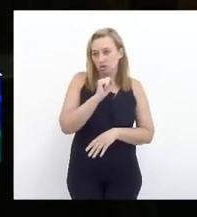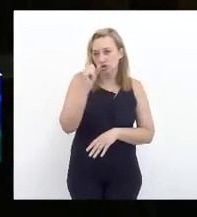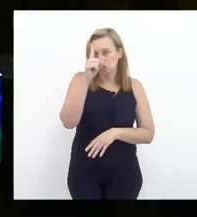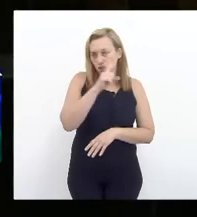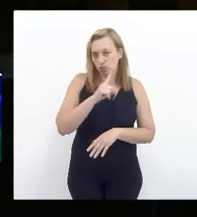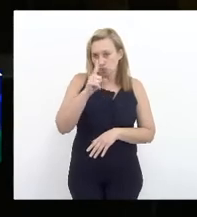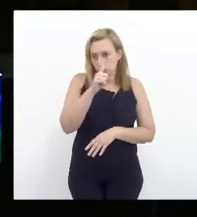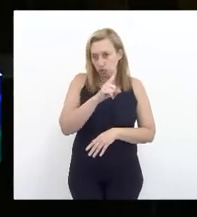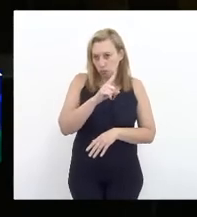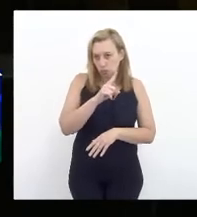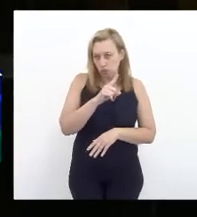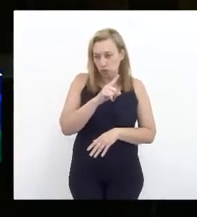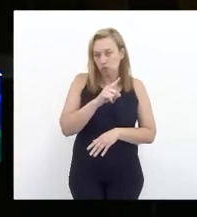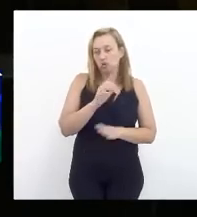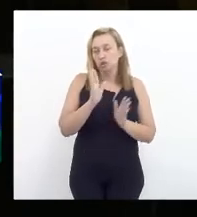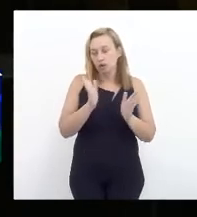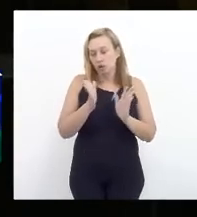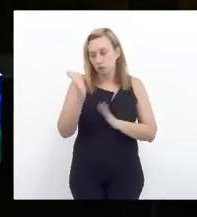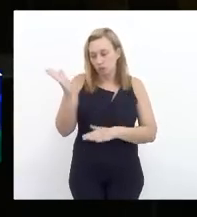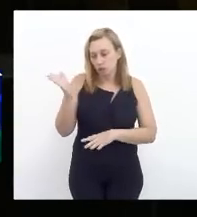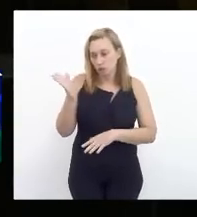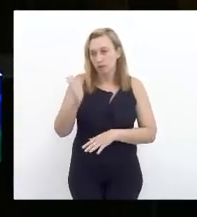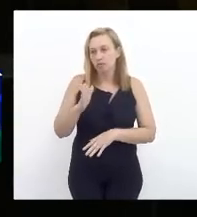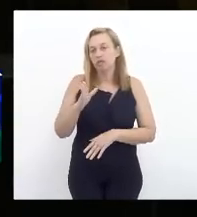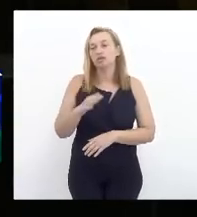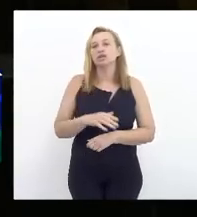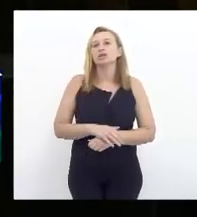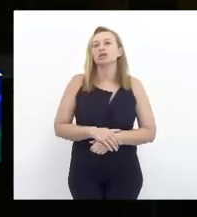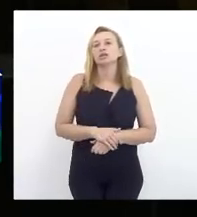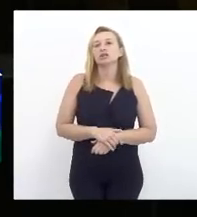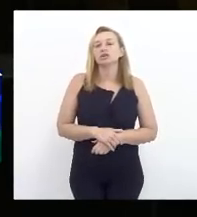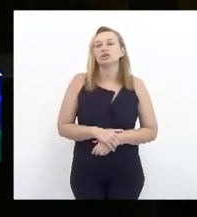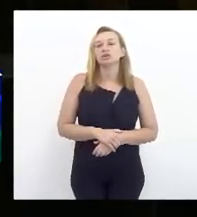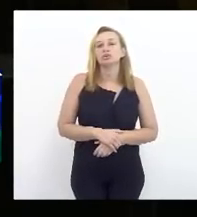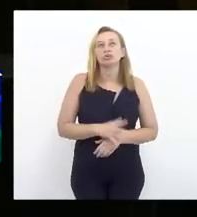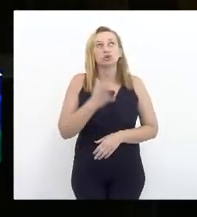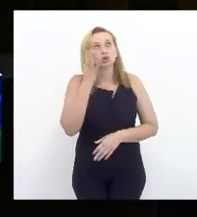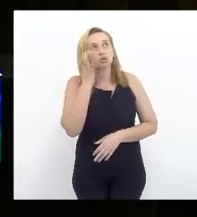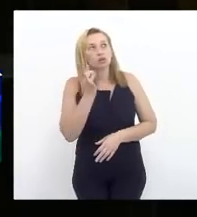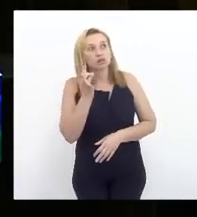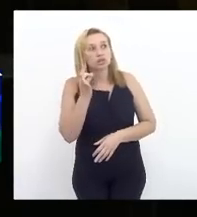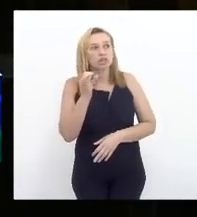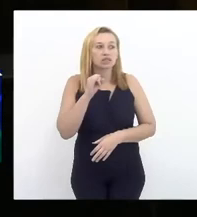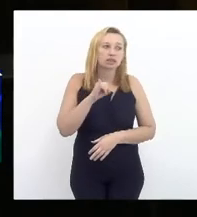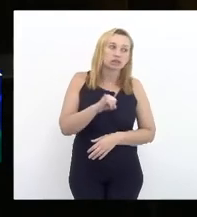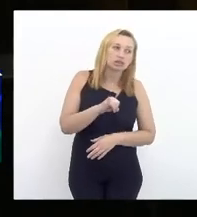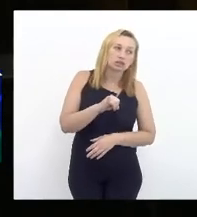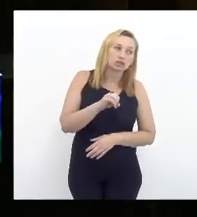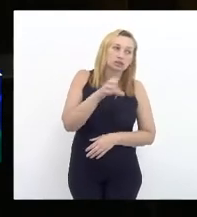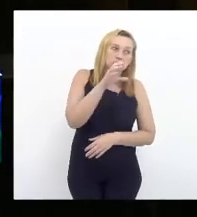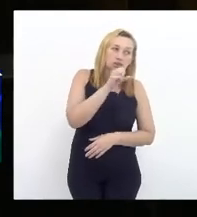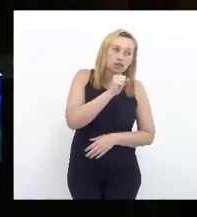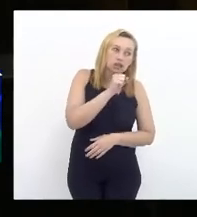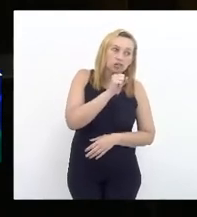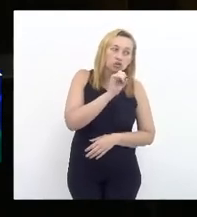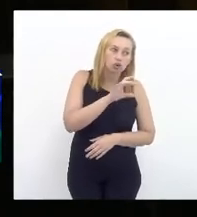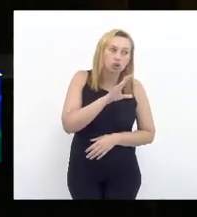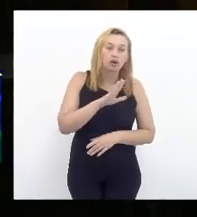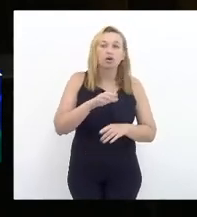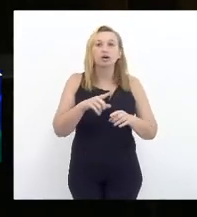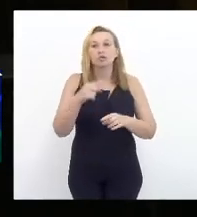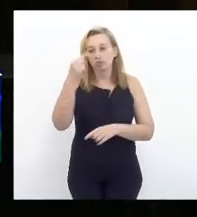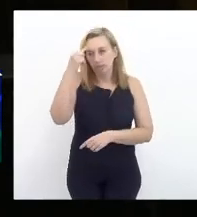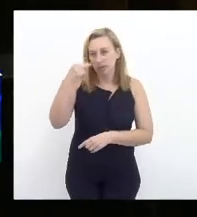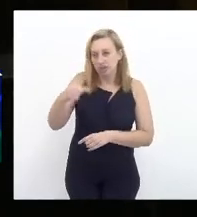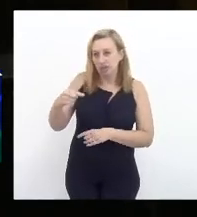no final de semana, agora, sábado e domingo, agora, não sei se eu, preferencialmente, no sábado, mandará a